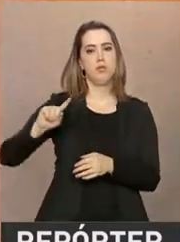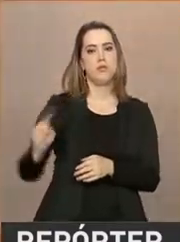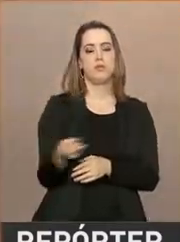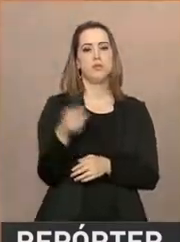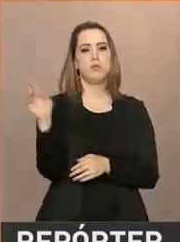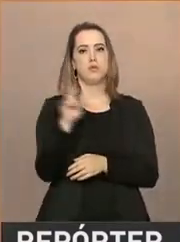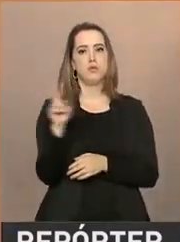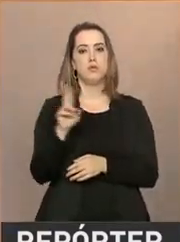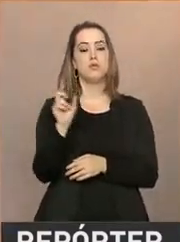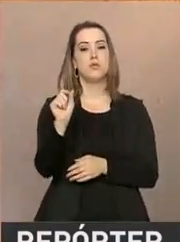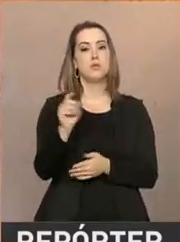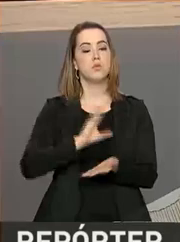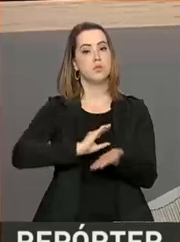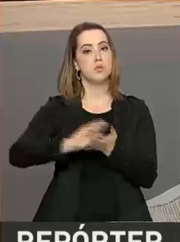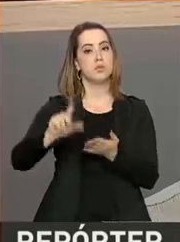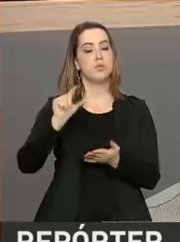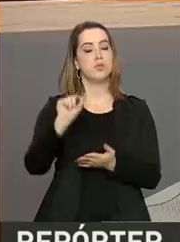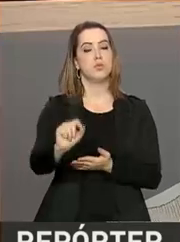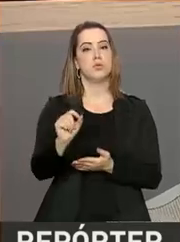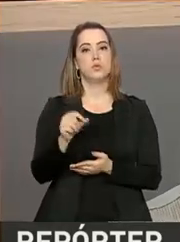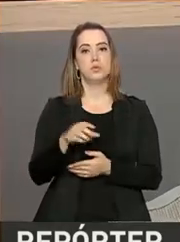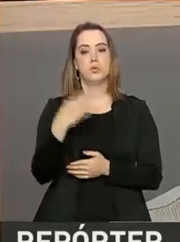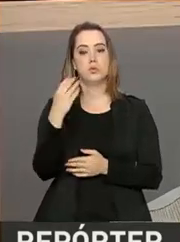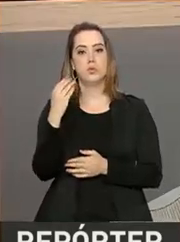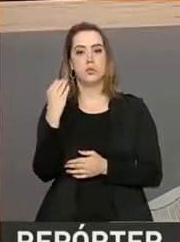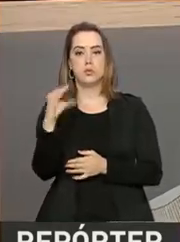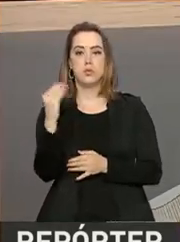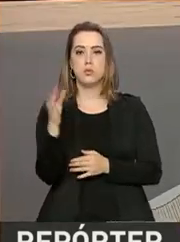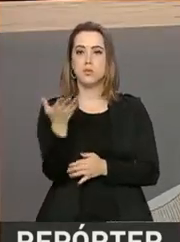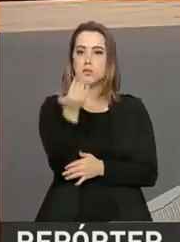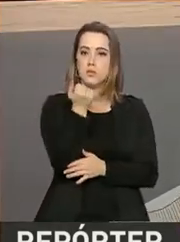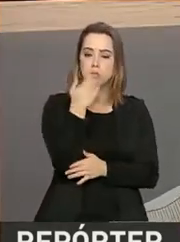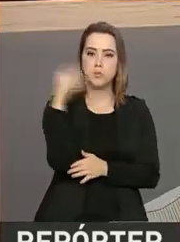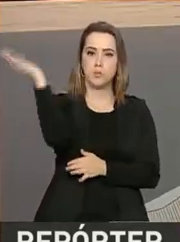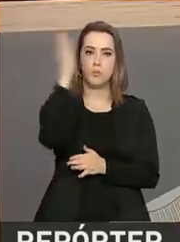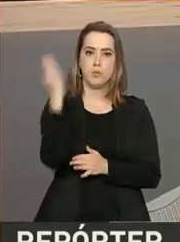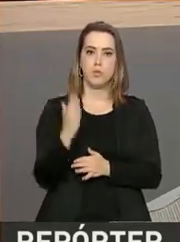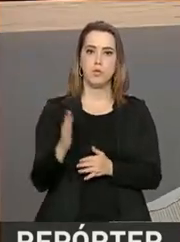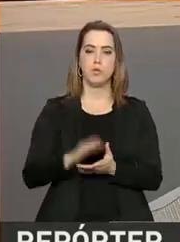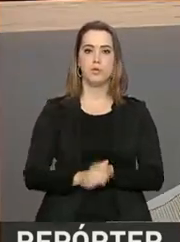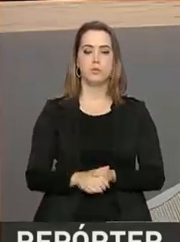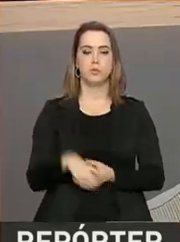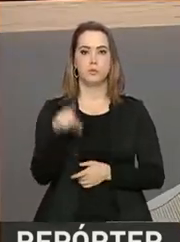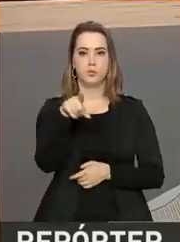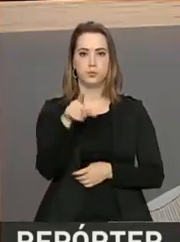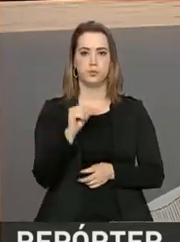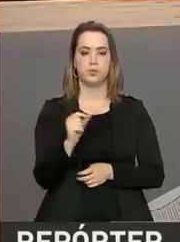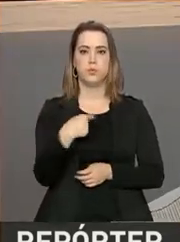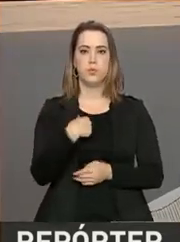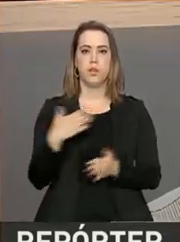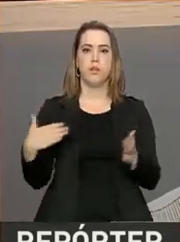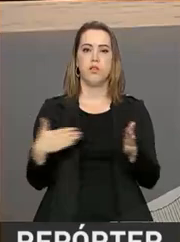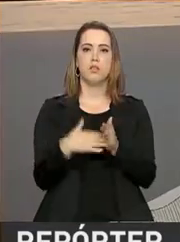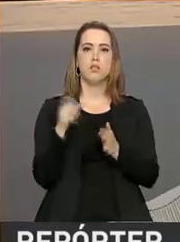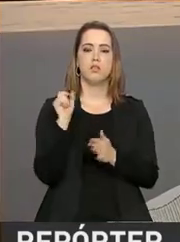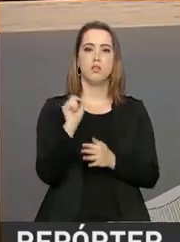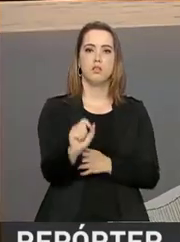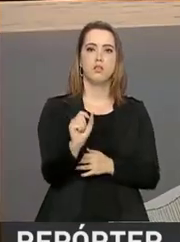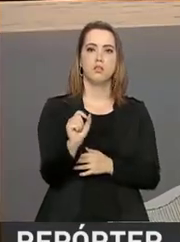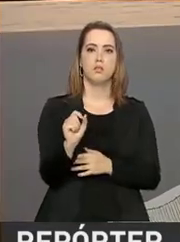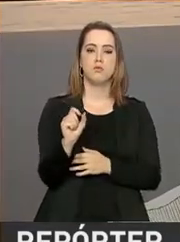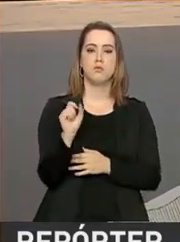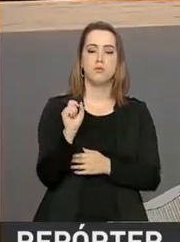Ciência Alimentando o Brasil. O que a gente quer discutir com a população é isso. Até que ponto a alimentação, ela deixa de ser algo que você